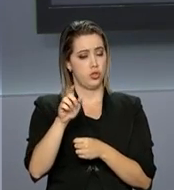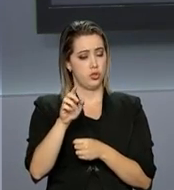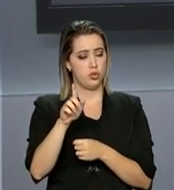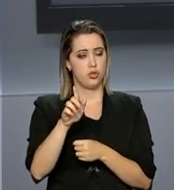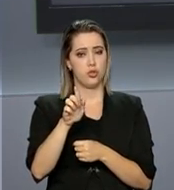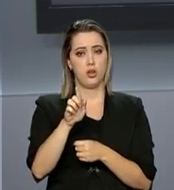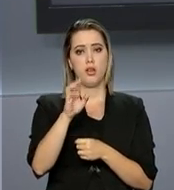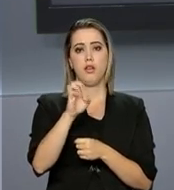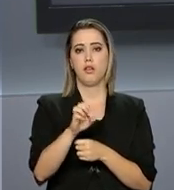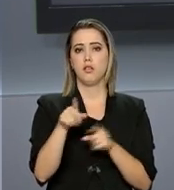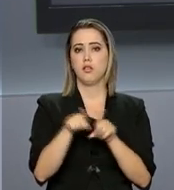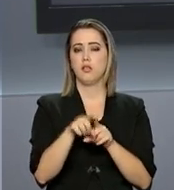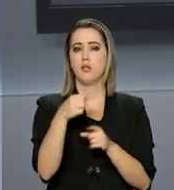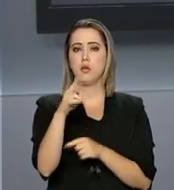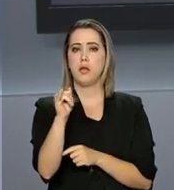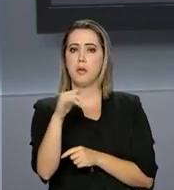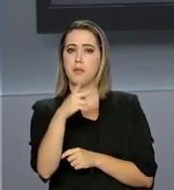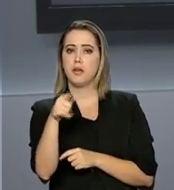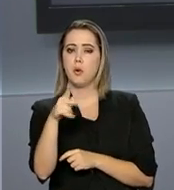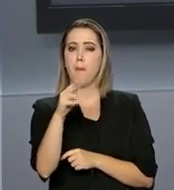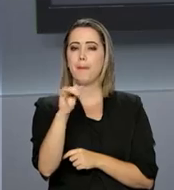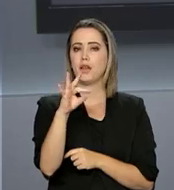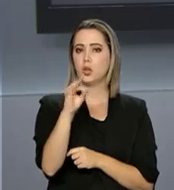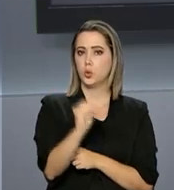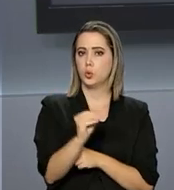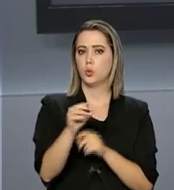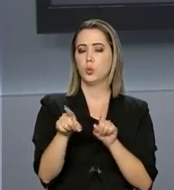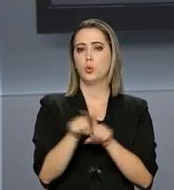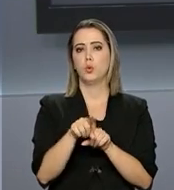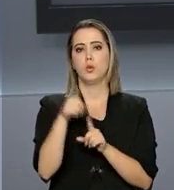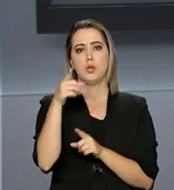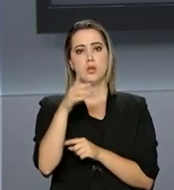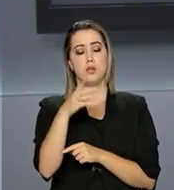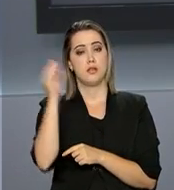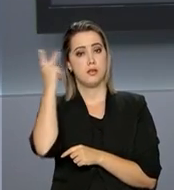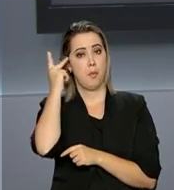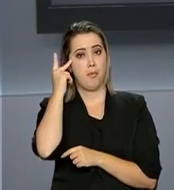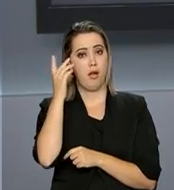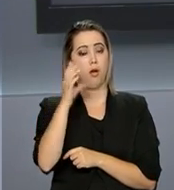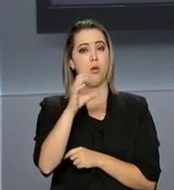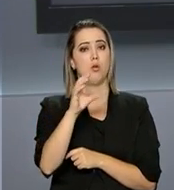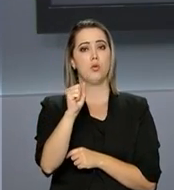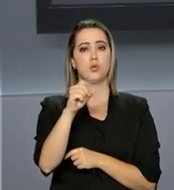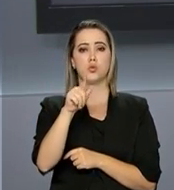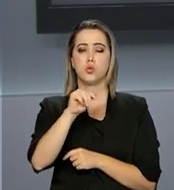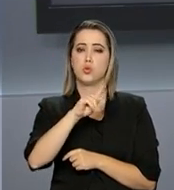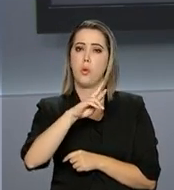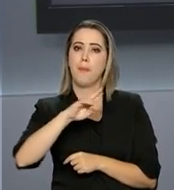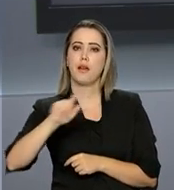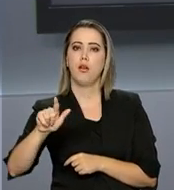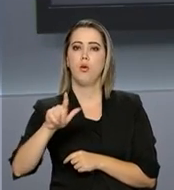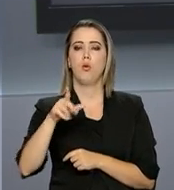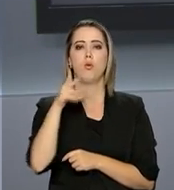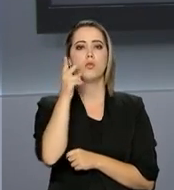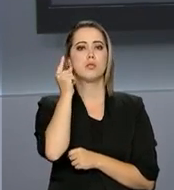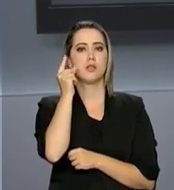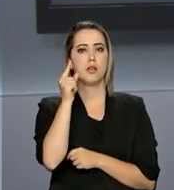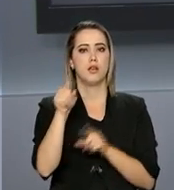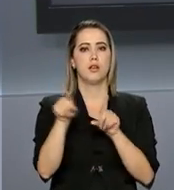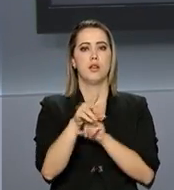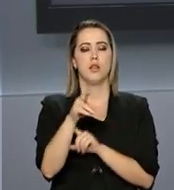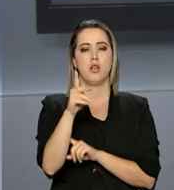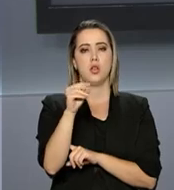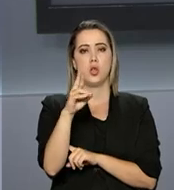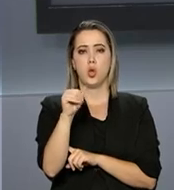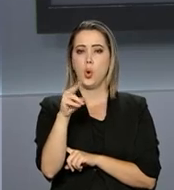novas metrópoles são Ribeirão Preto, em São Paulo, Sobral, no Ceará, e Rondoniense, abrangendo a região no entorno de Porto Velho,